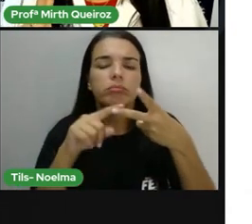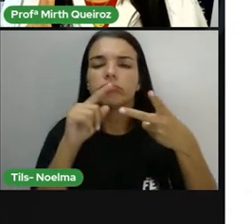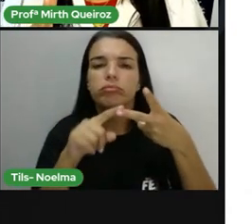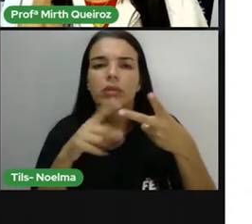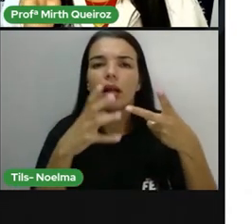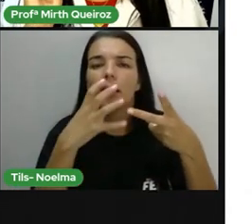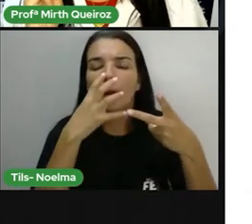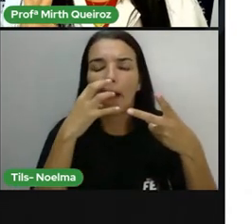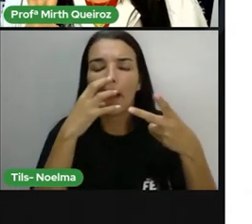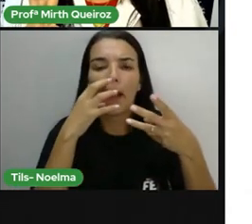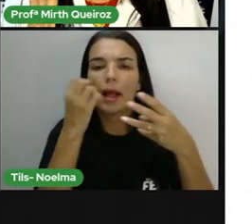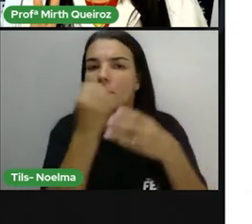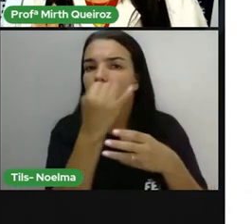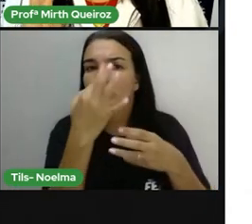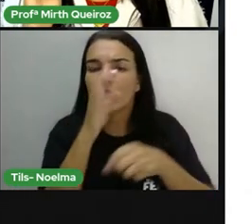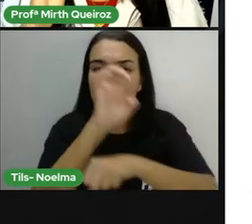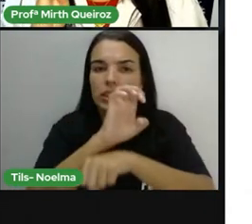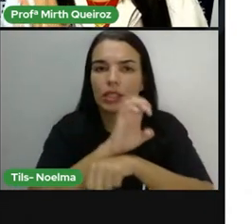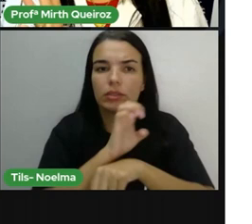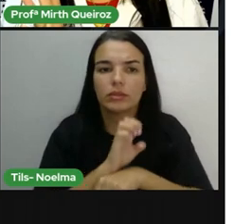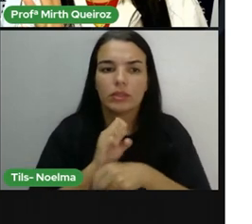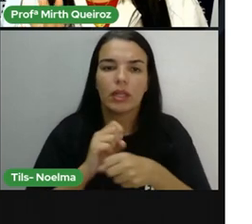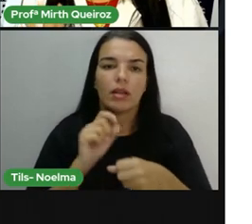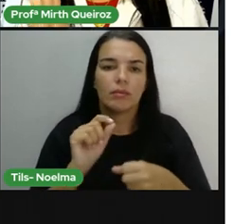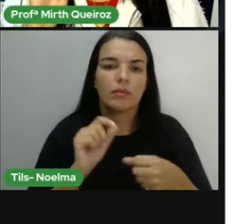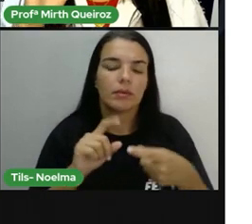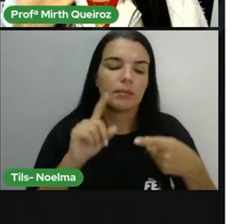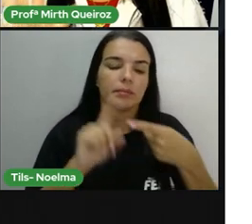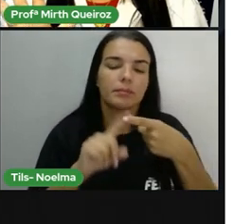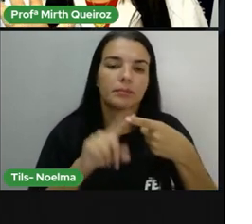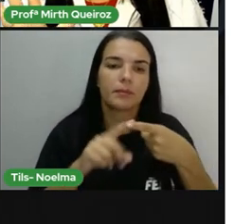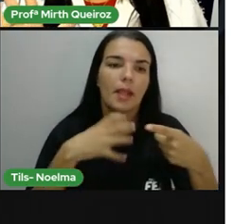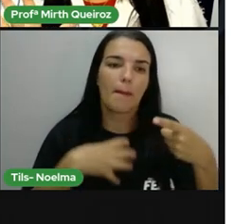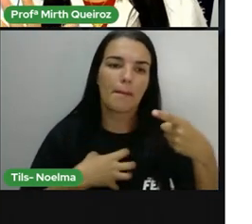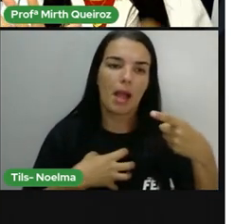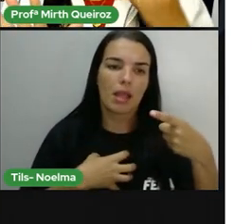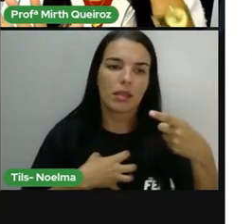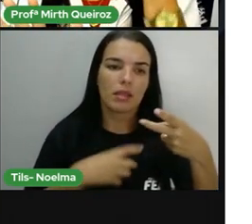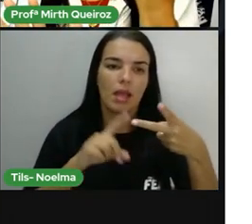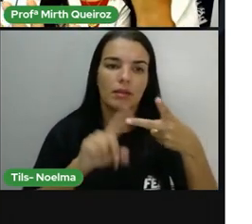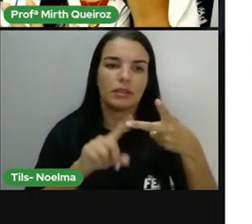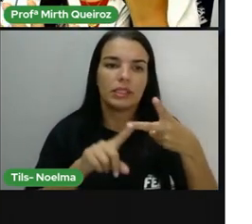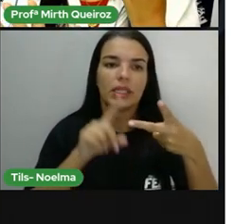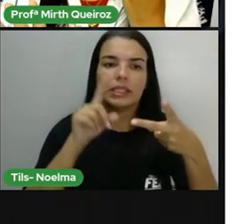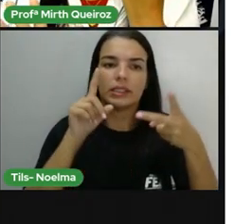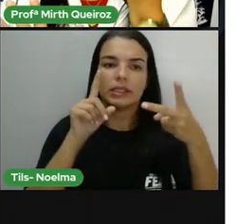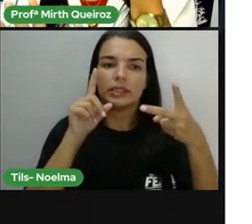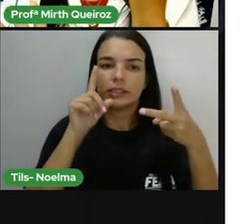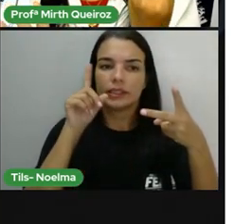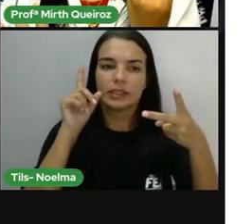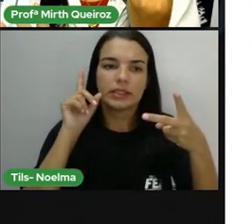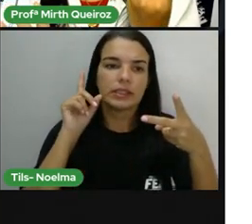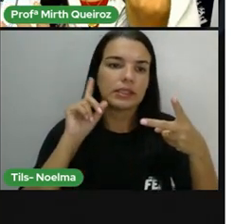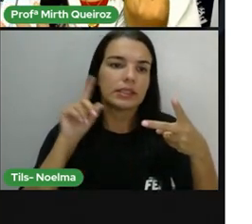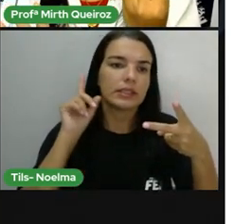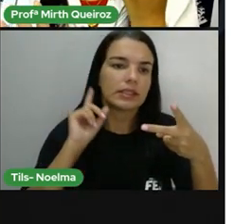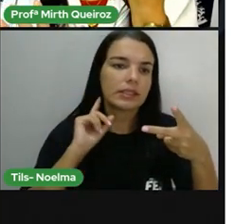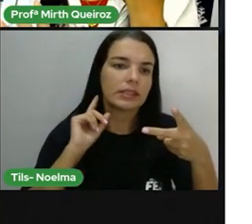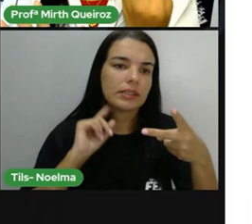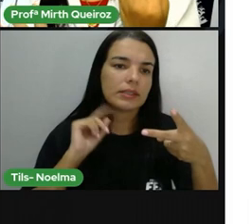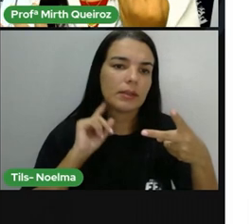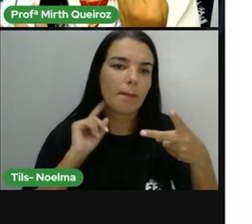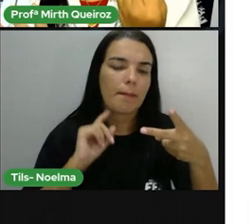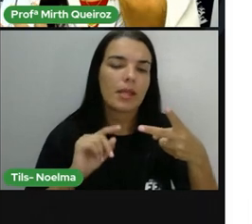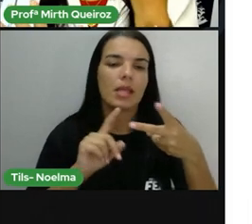Bahia. Ceará. Maranhão. Pernambuco. Paraíba. Rio Grande do Norte.